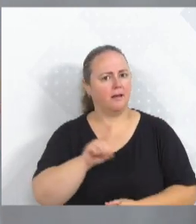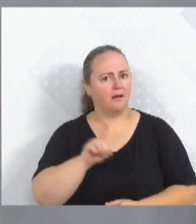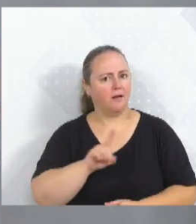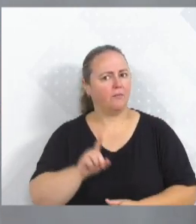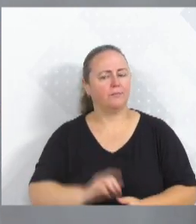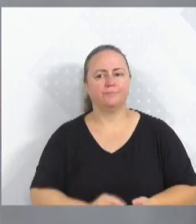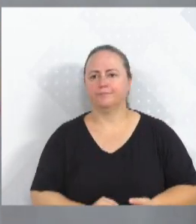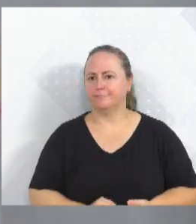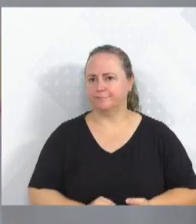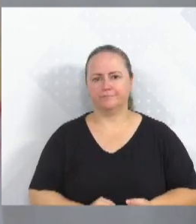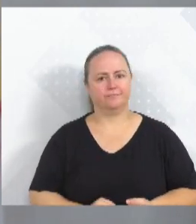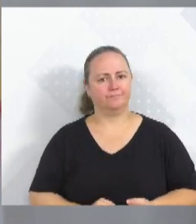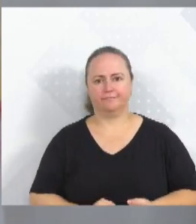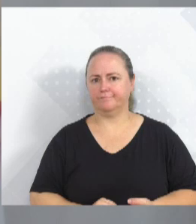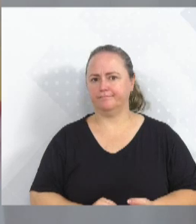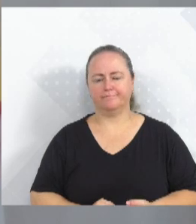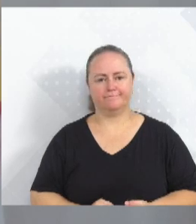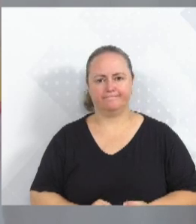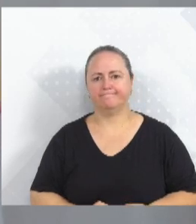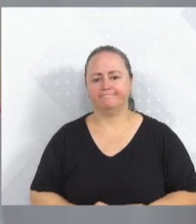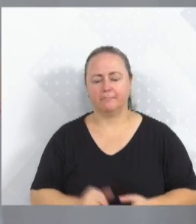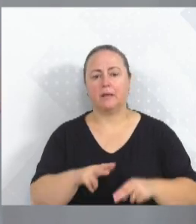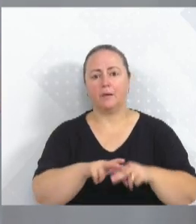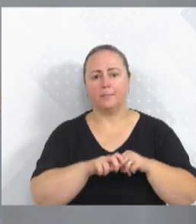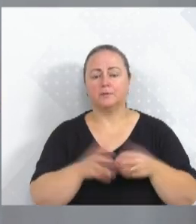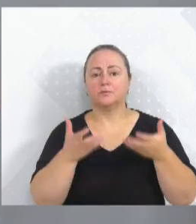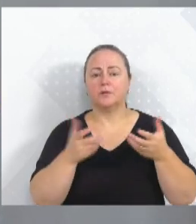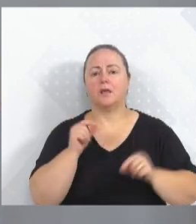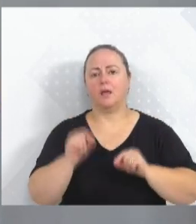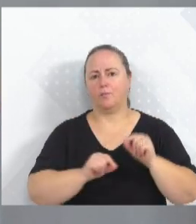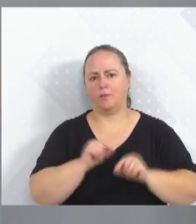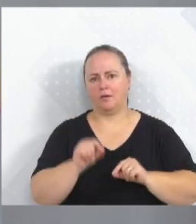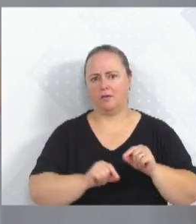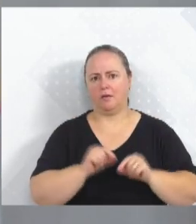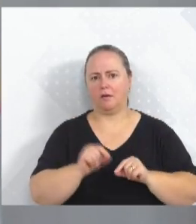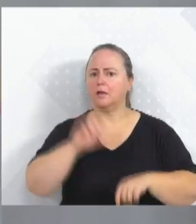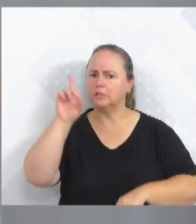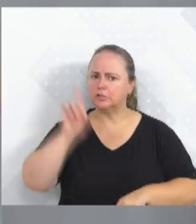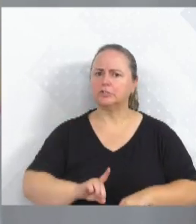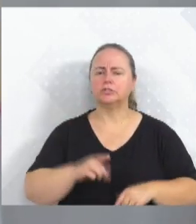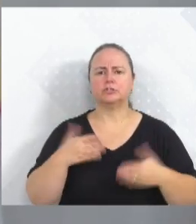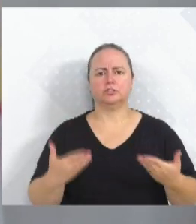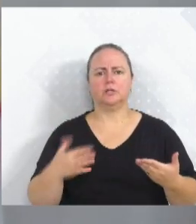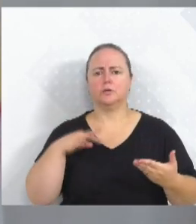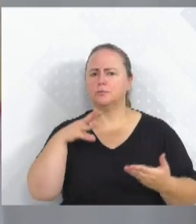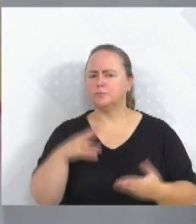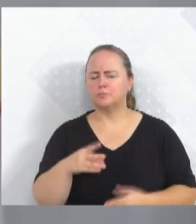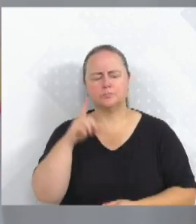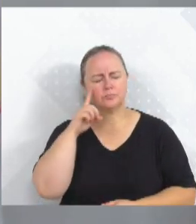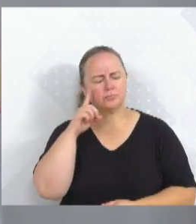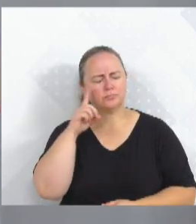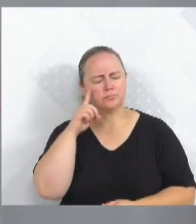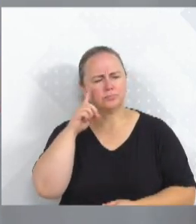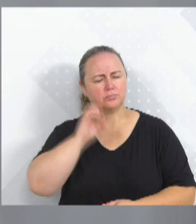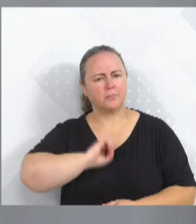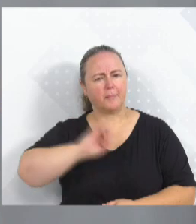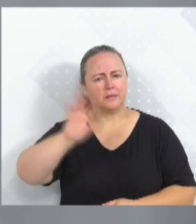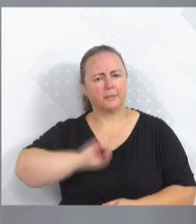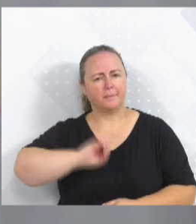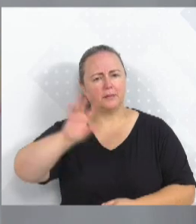Não foi essa história toda. Então, o que nós queremos para Blumenau é o direito daquilo que foi, que nós mandamos todo dia, toda hora para eles.